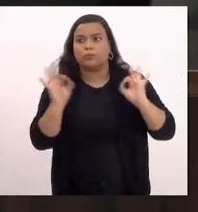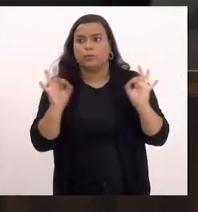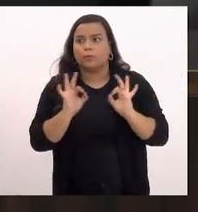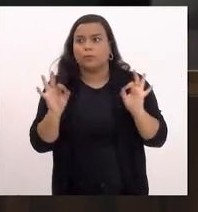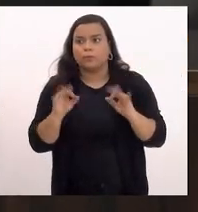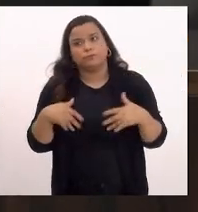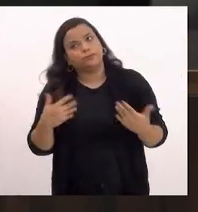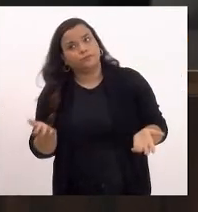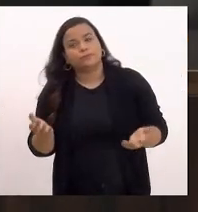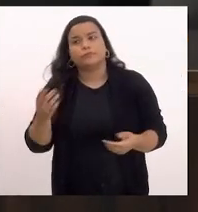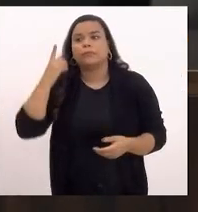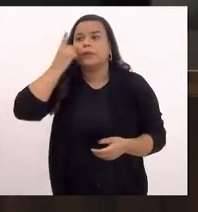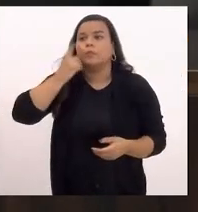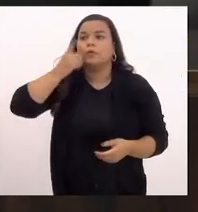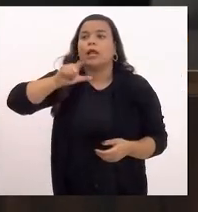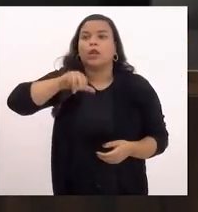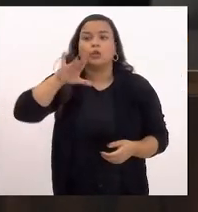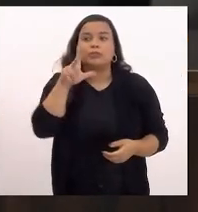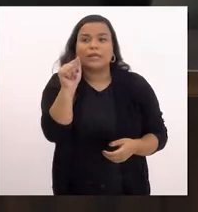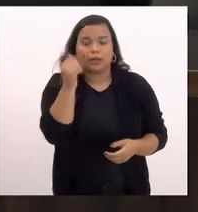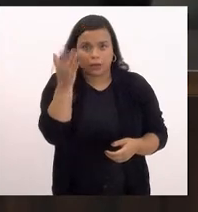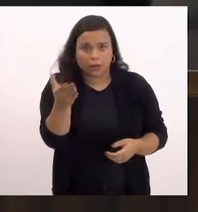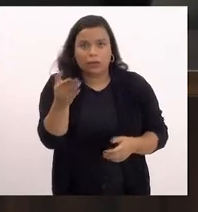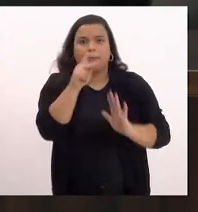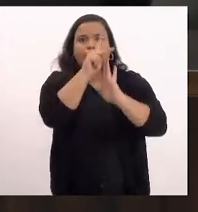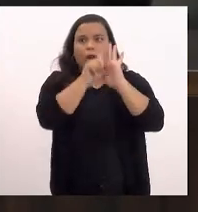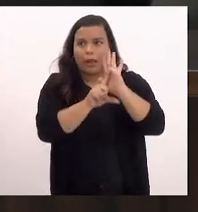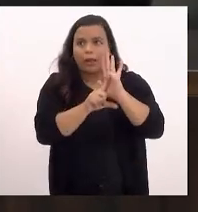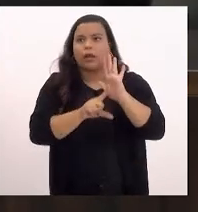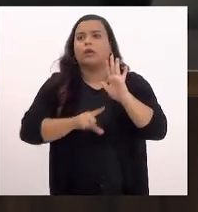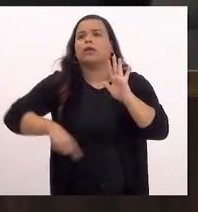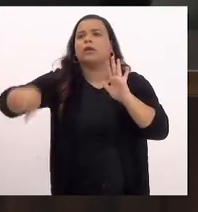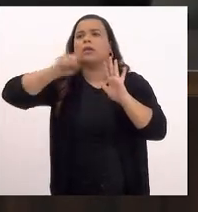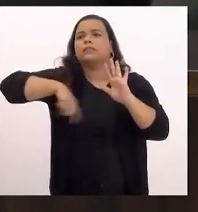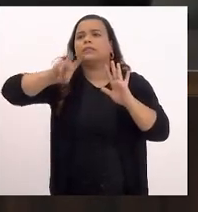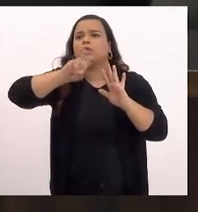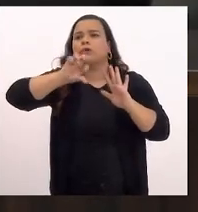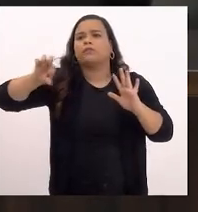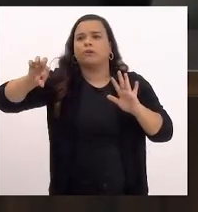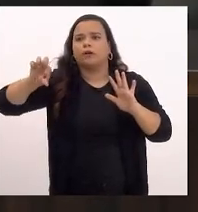Alucinha. Planeiro de Lei 599-A de 19.